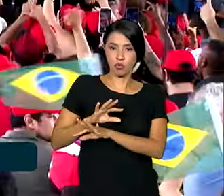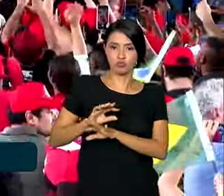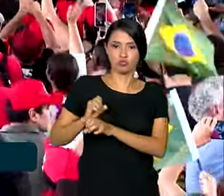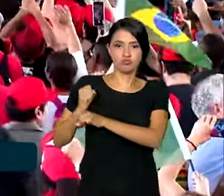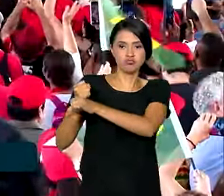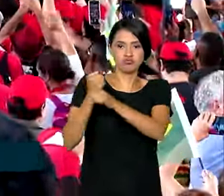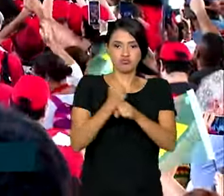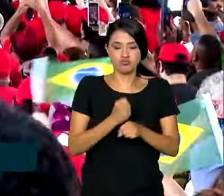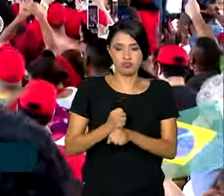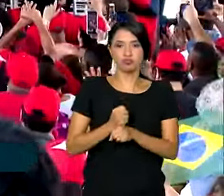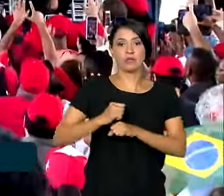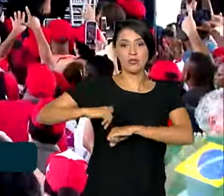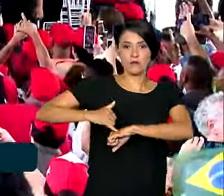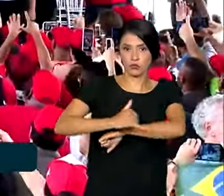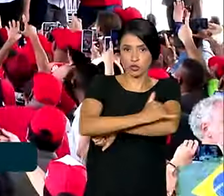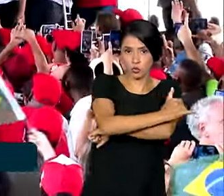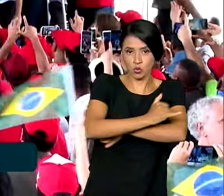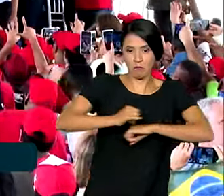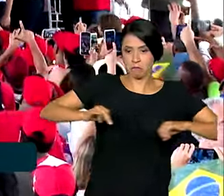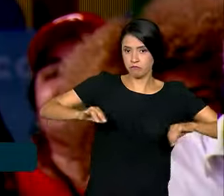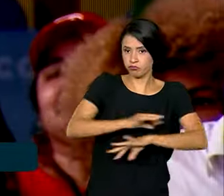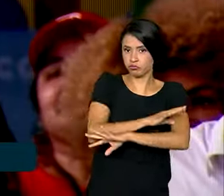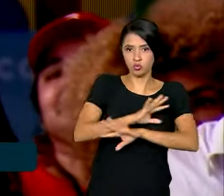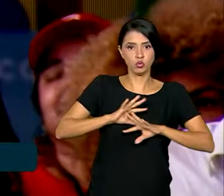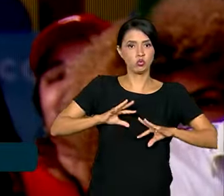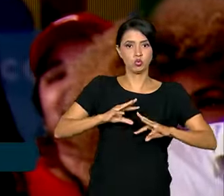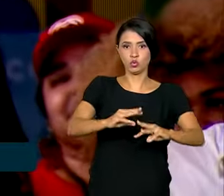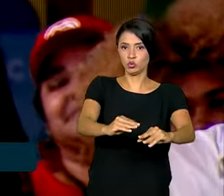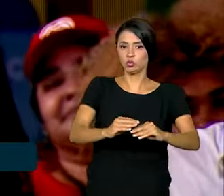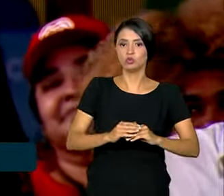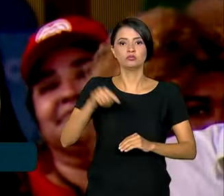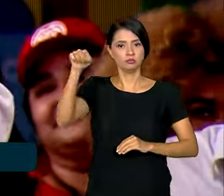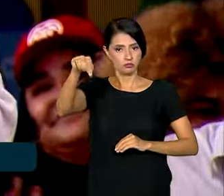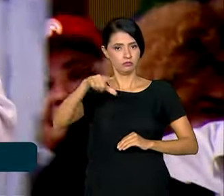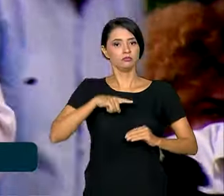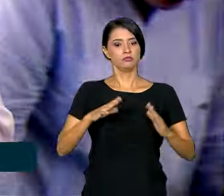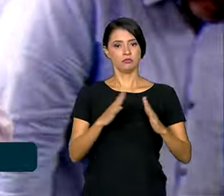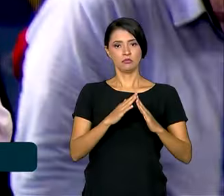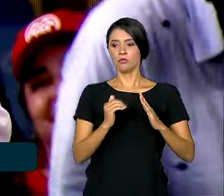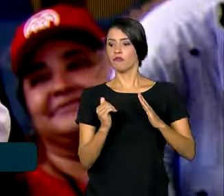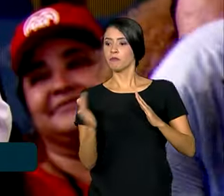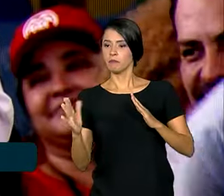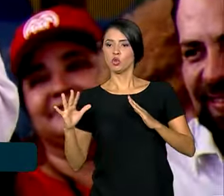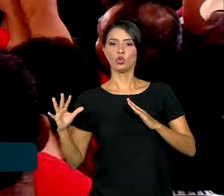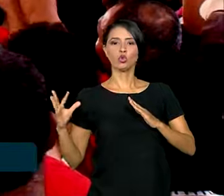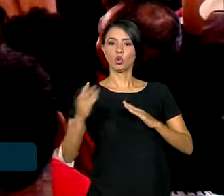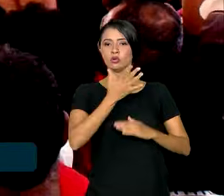com infraestrutura completa. Aqui vai ter varanda para todo mundo.